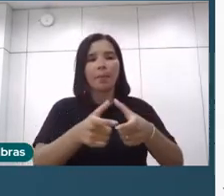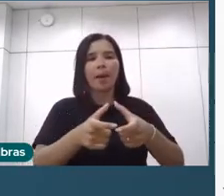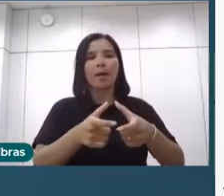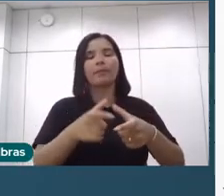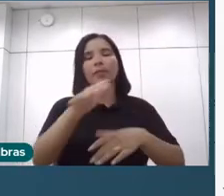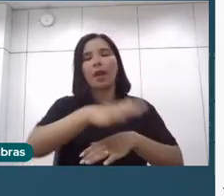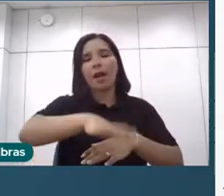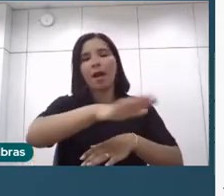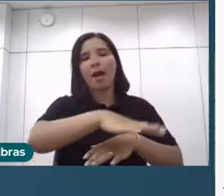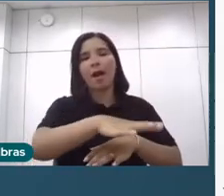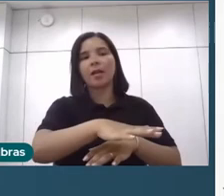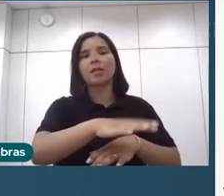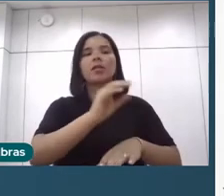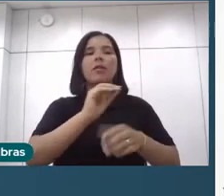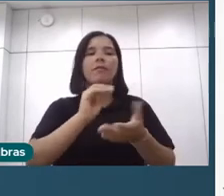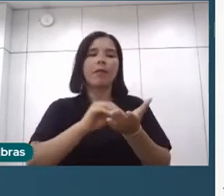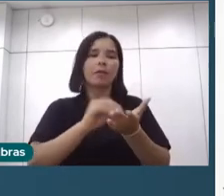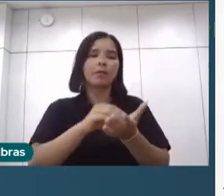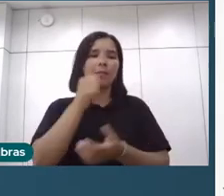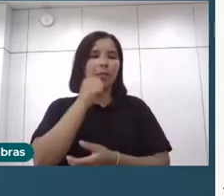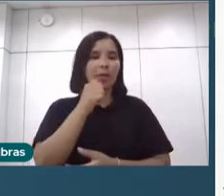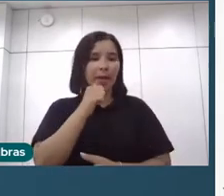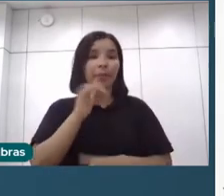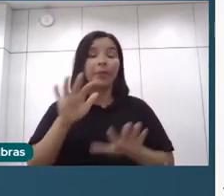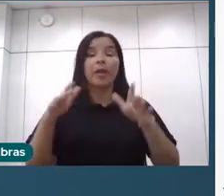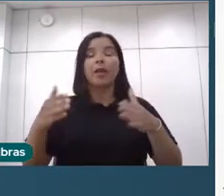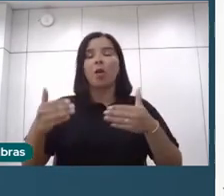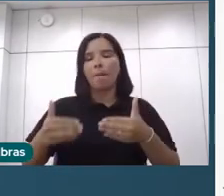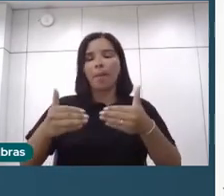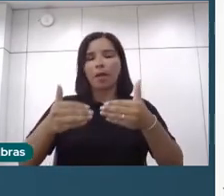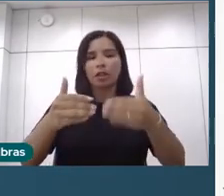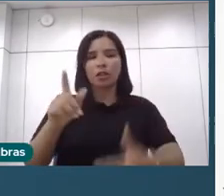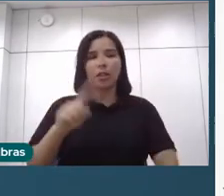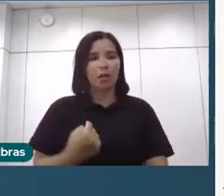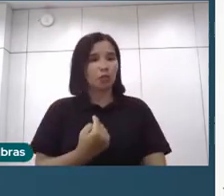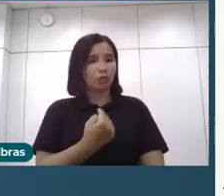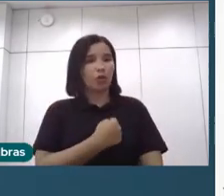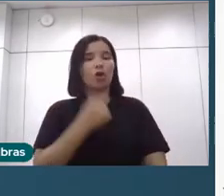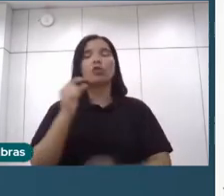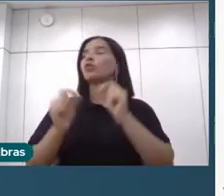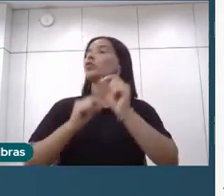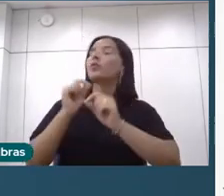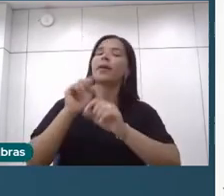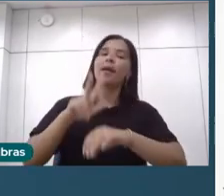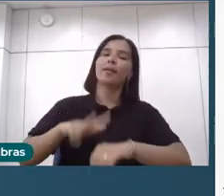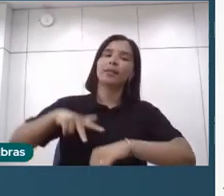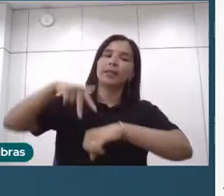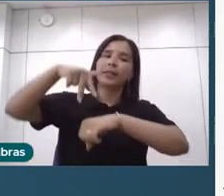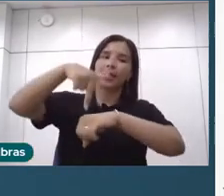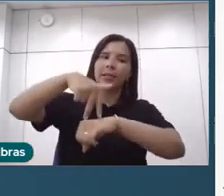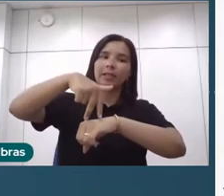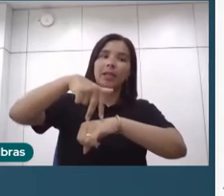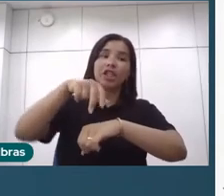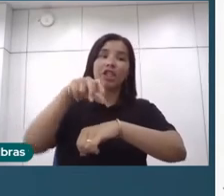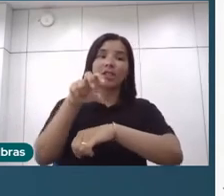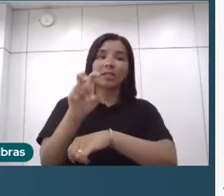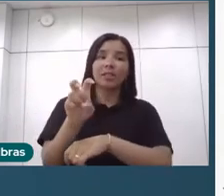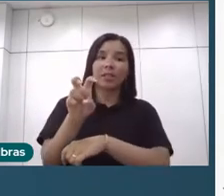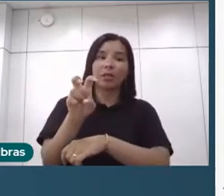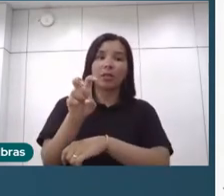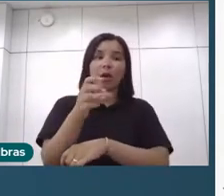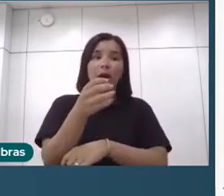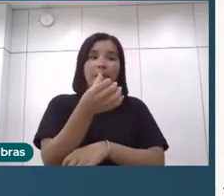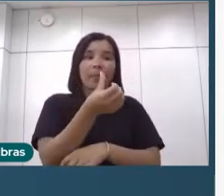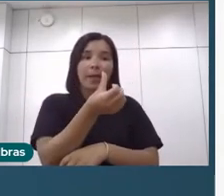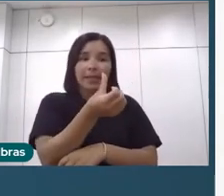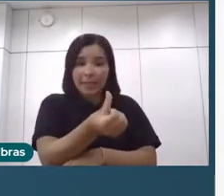E só para vocês saberem, no nosso ministério, quando a pega a alta liderança de 5 para 6, né, que estava em